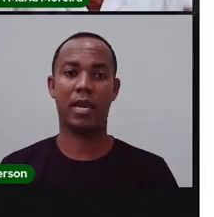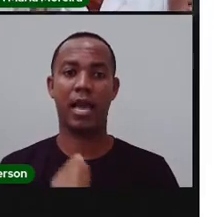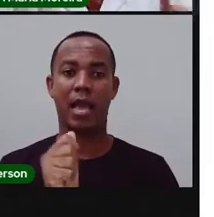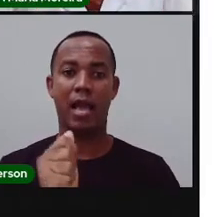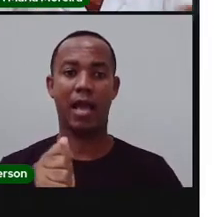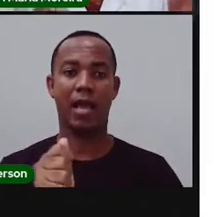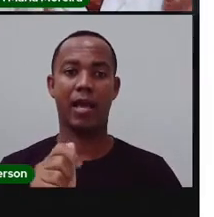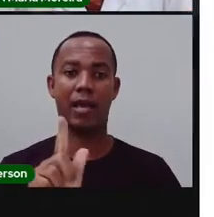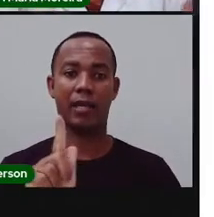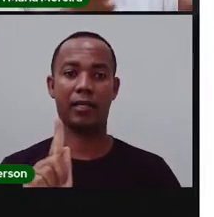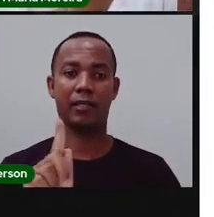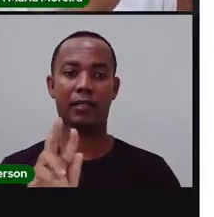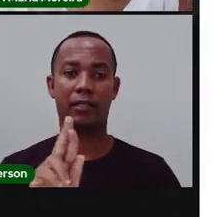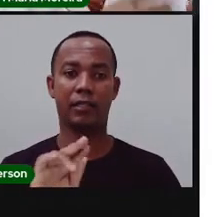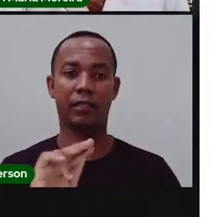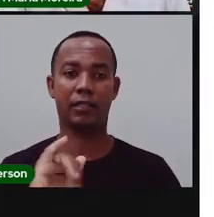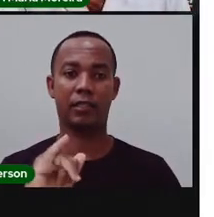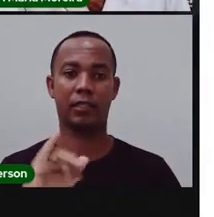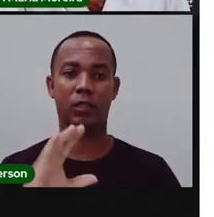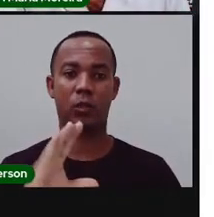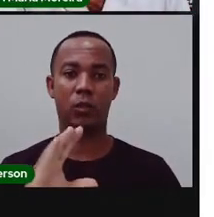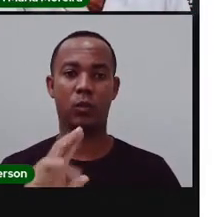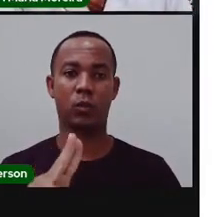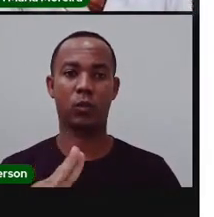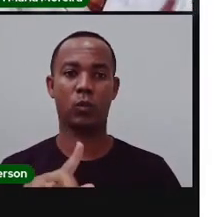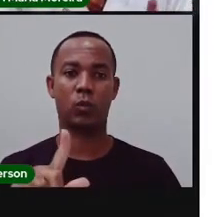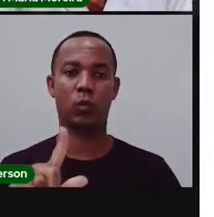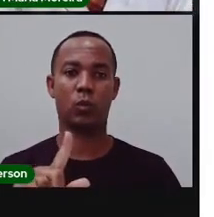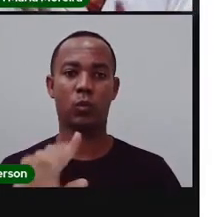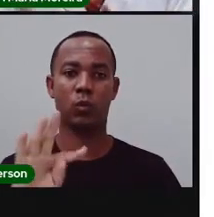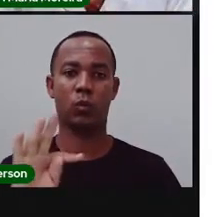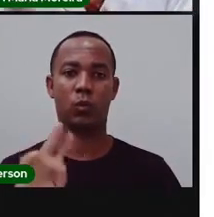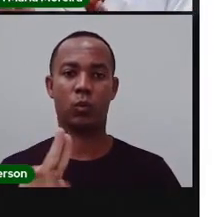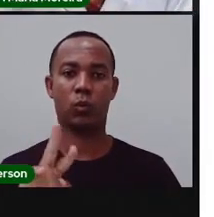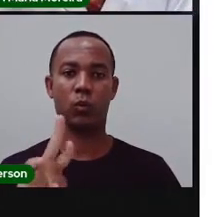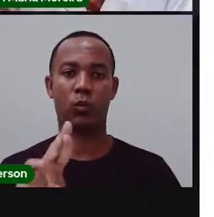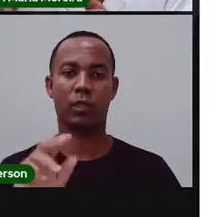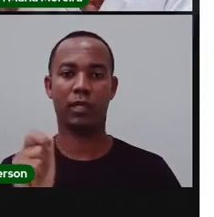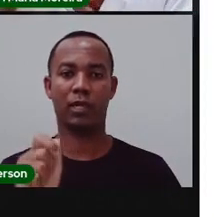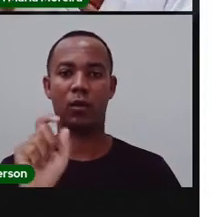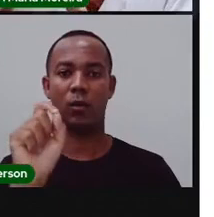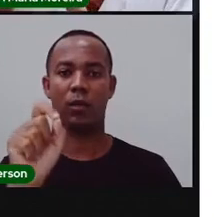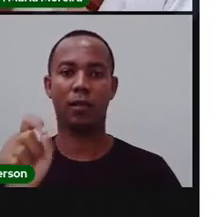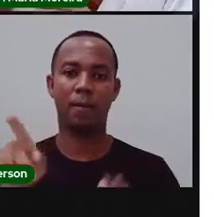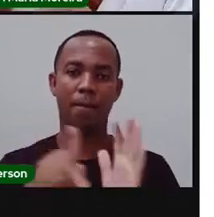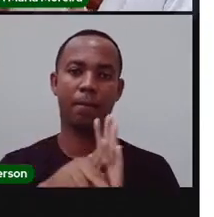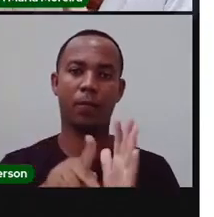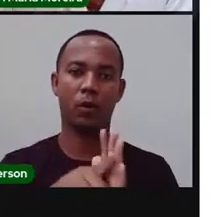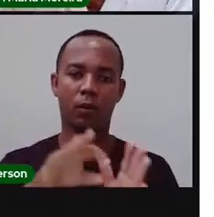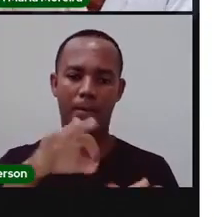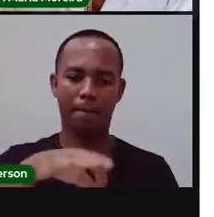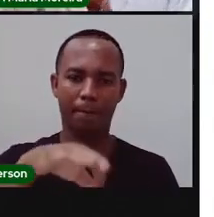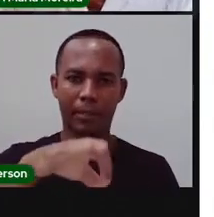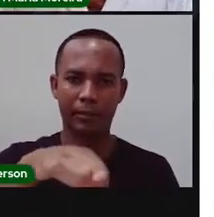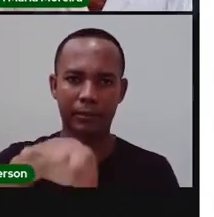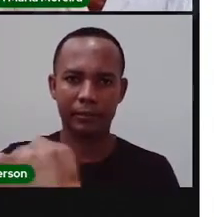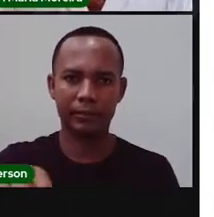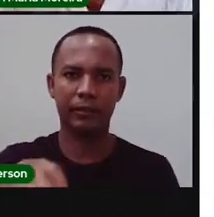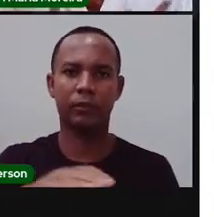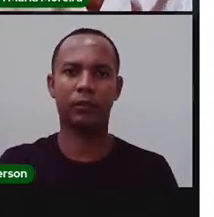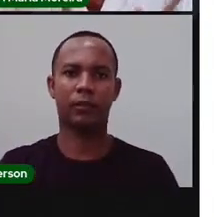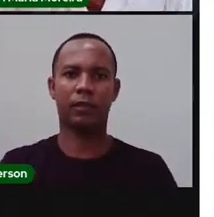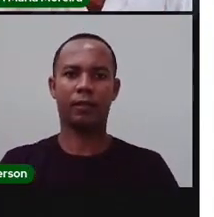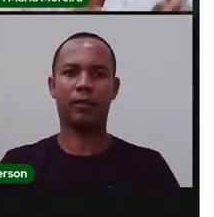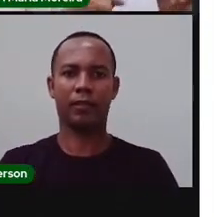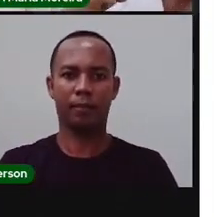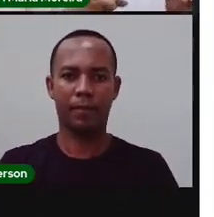Agricultura é tudo aquilo que é voltado a plantação. E pecuária é tudo aquilo que é voltado a criação de animais. Aprenderam?